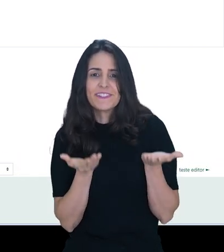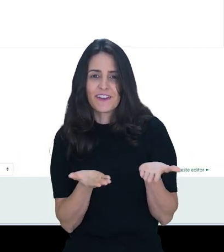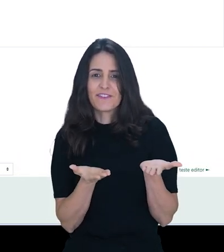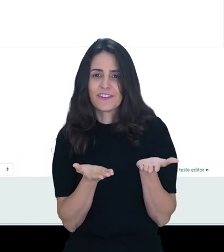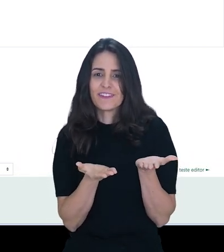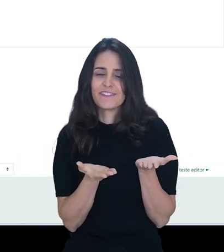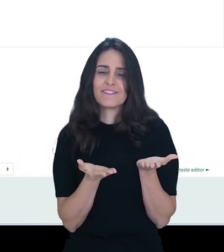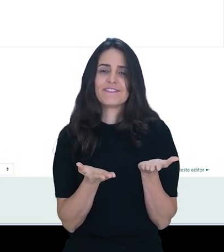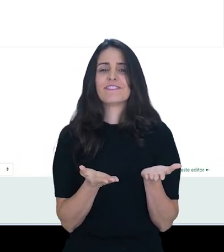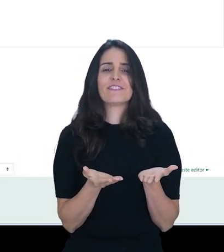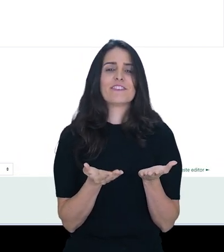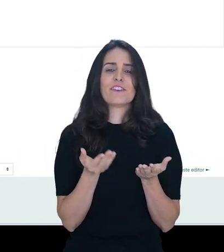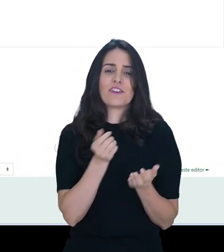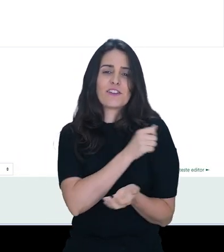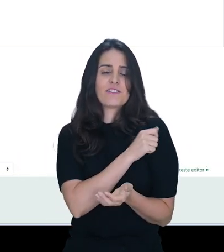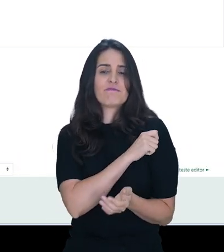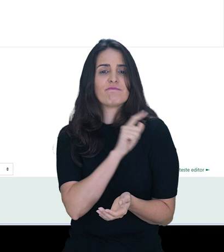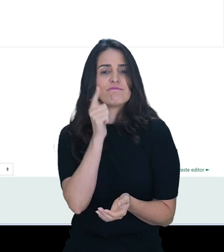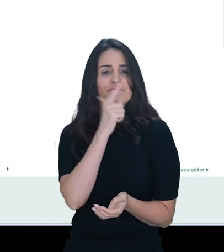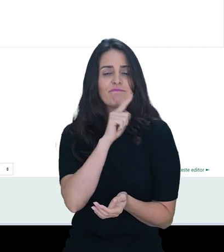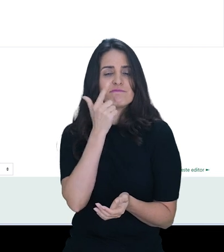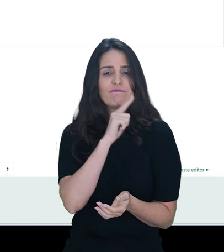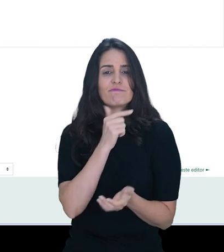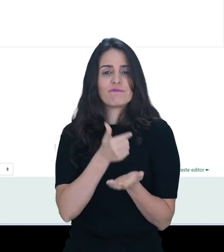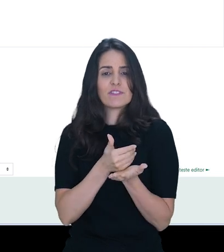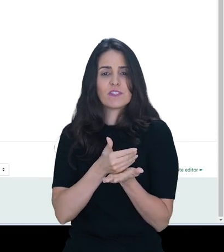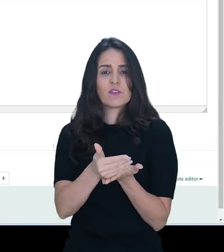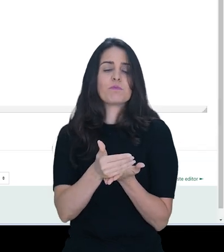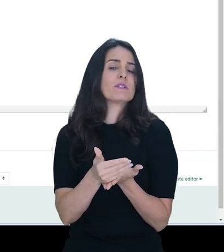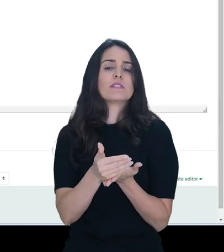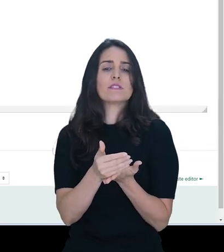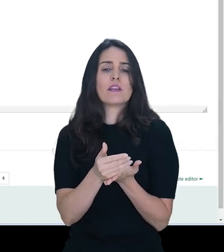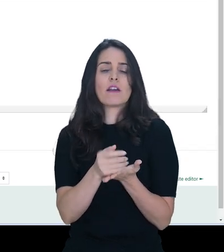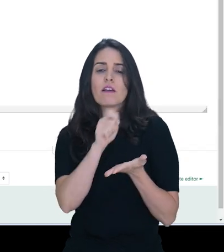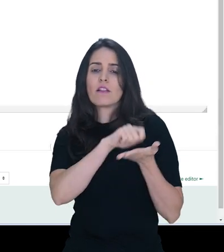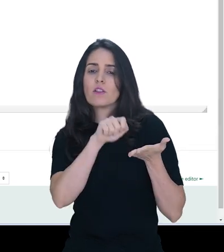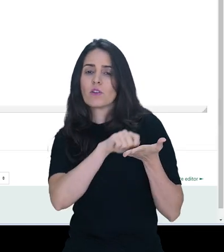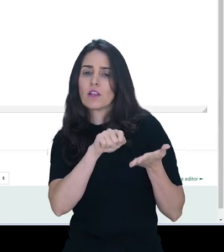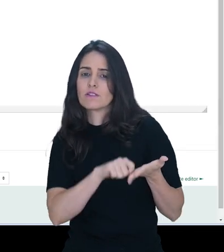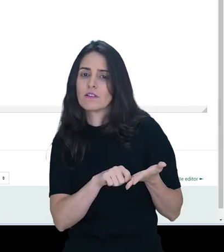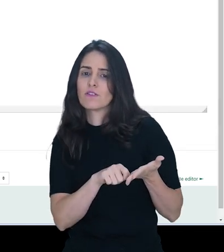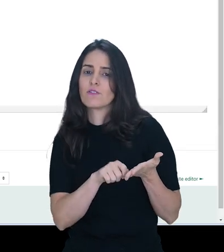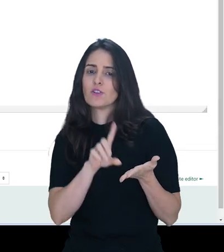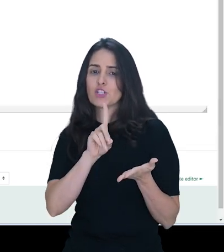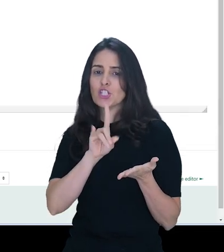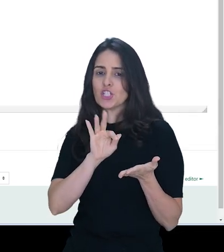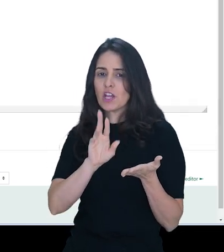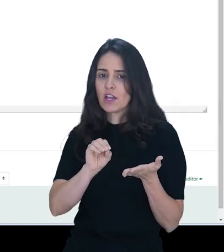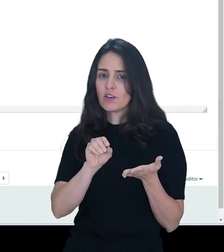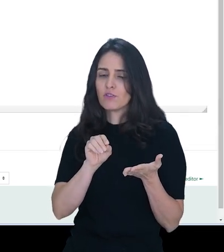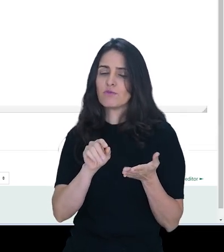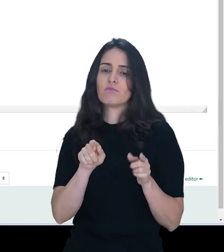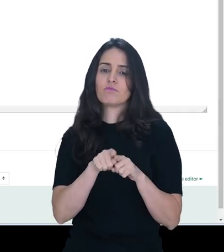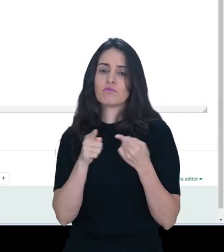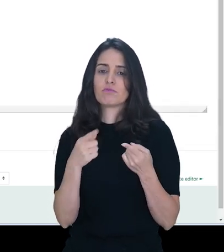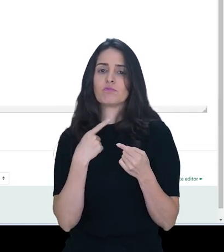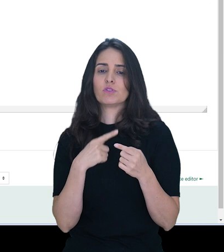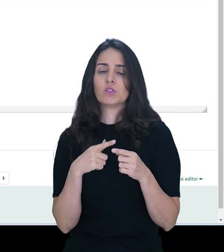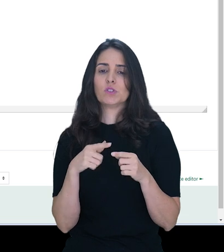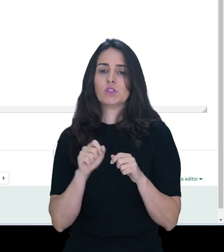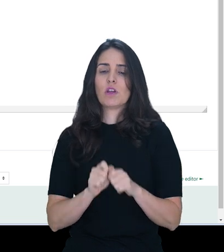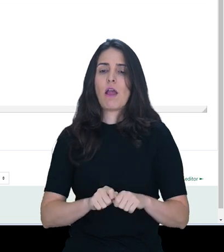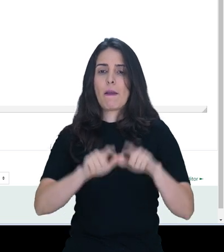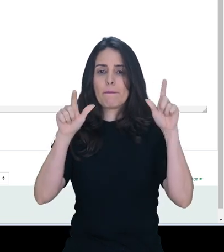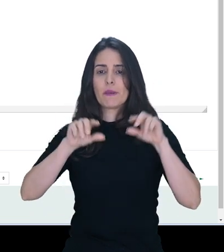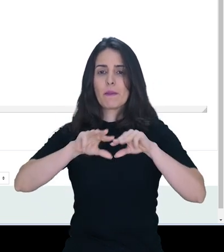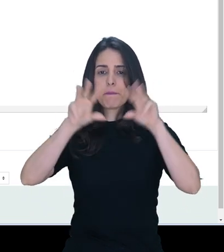Aqui o aluno, para acessar, ele vai iniciar ou editar uma anotação no diário e vai abrir o